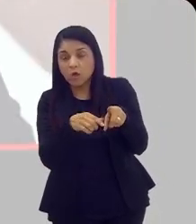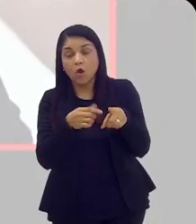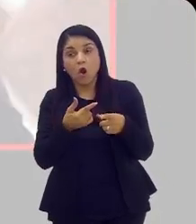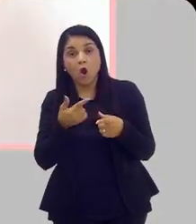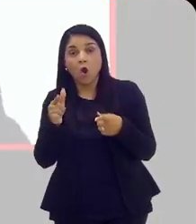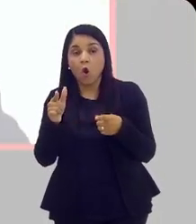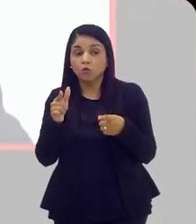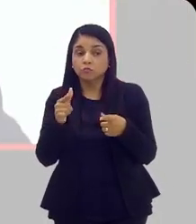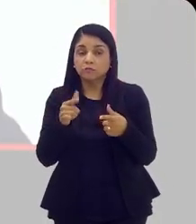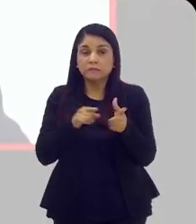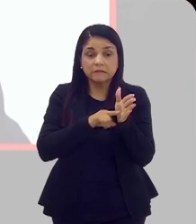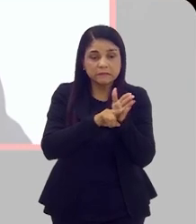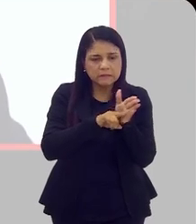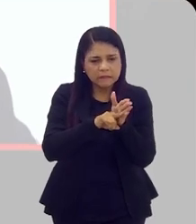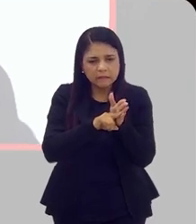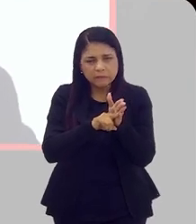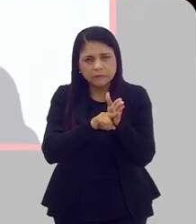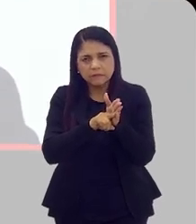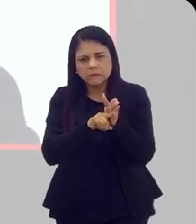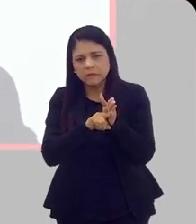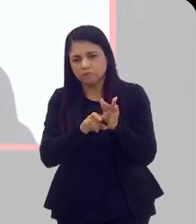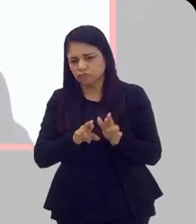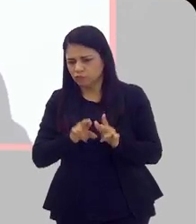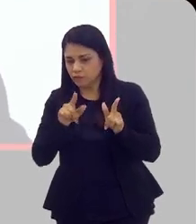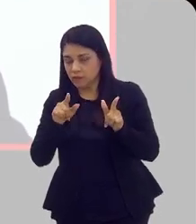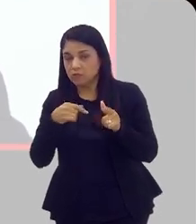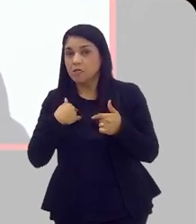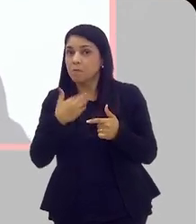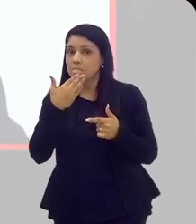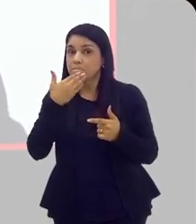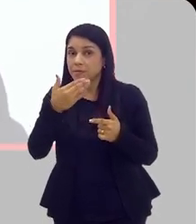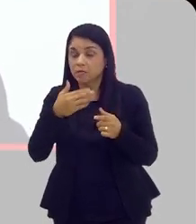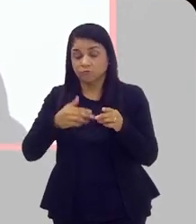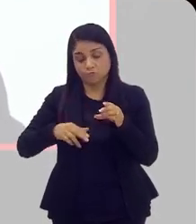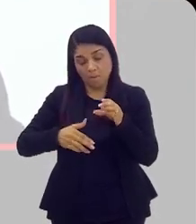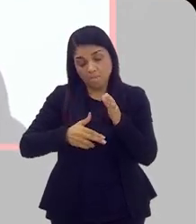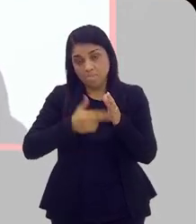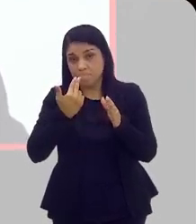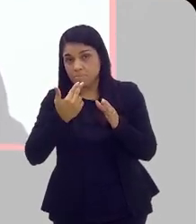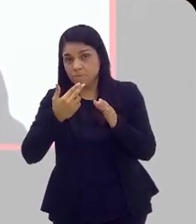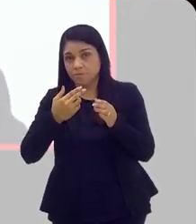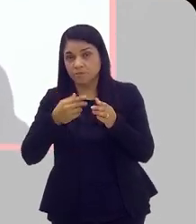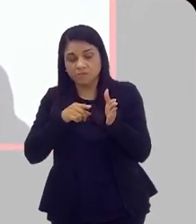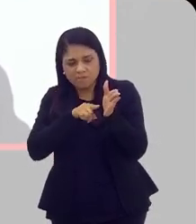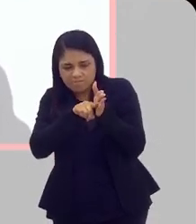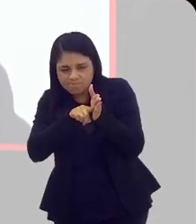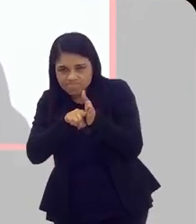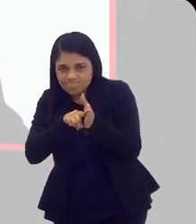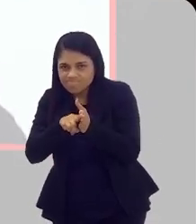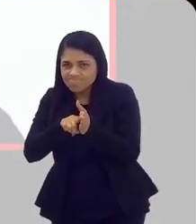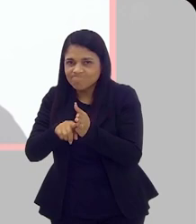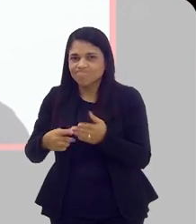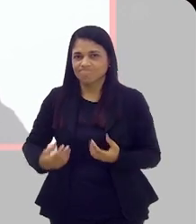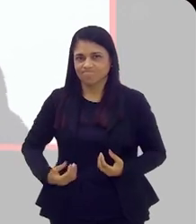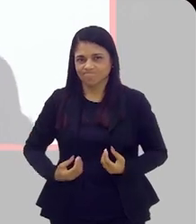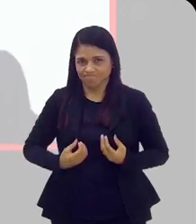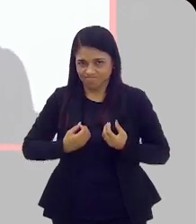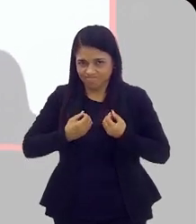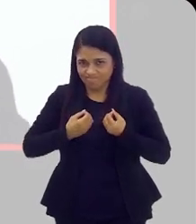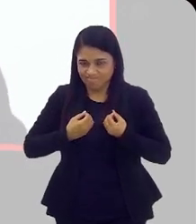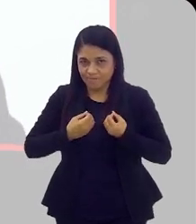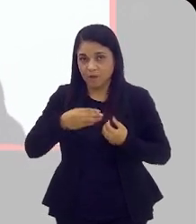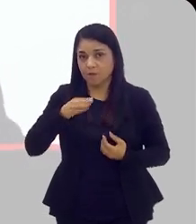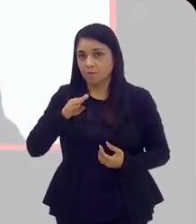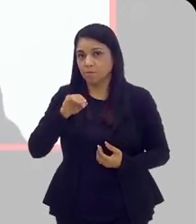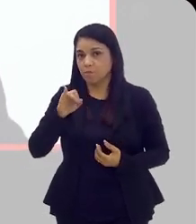ou outro exame estão alterados, a gente solicita a biópsia de próstata. Aí ele vai fazer a biópsia, e só a biópsia que vai poder nos